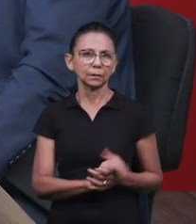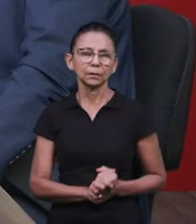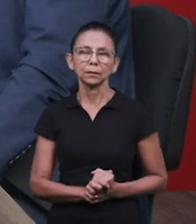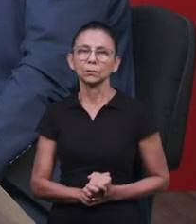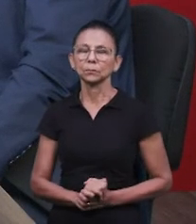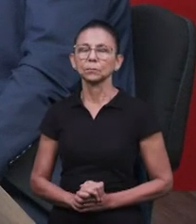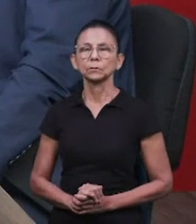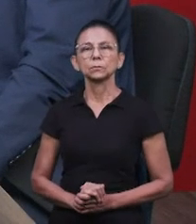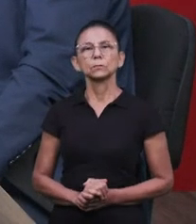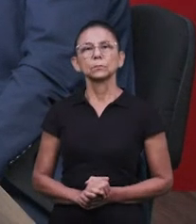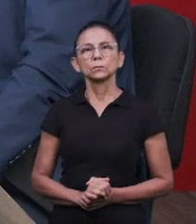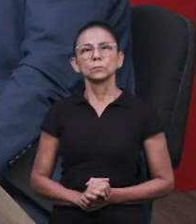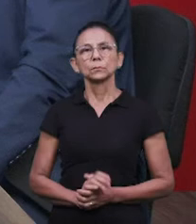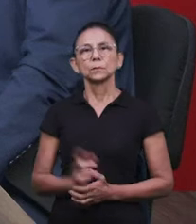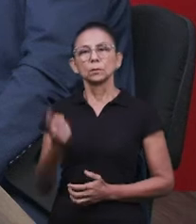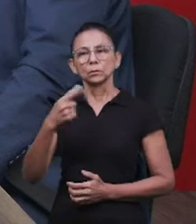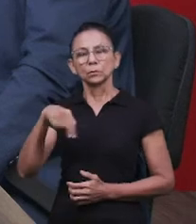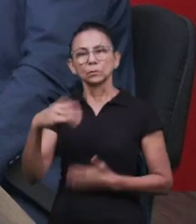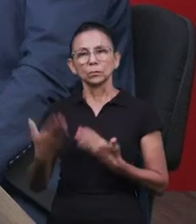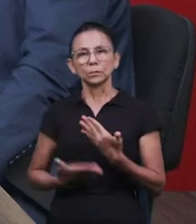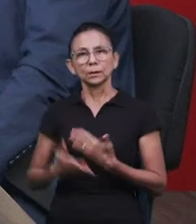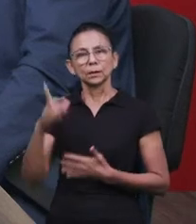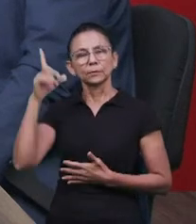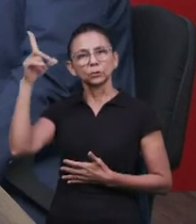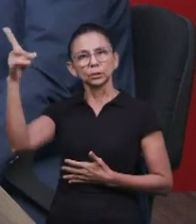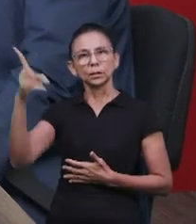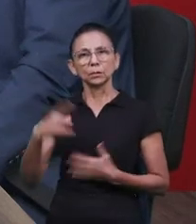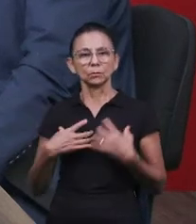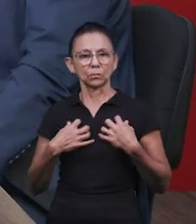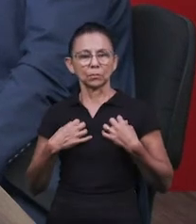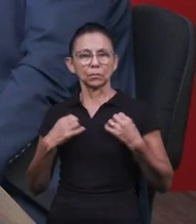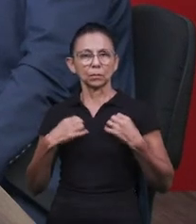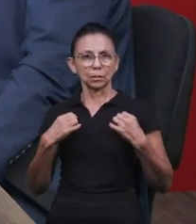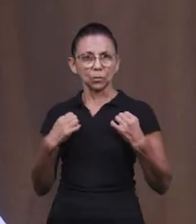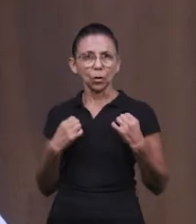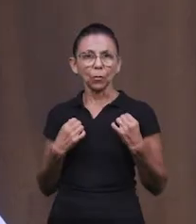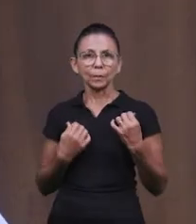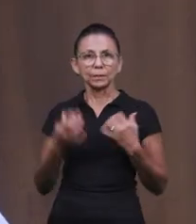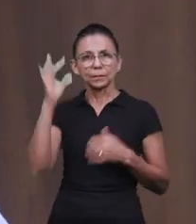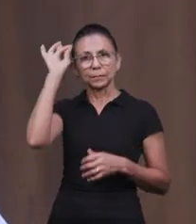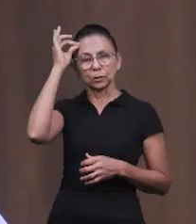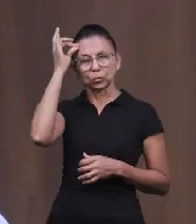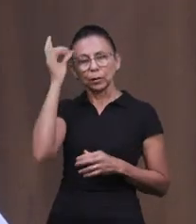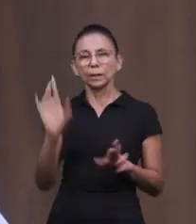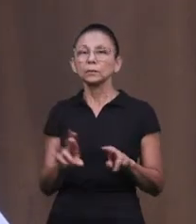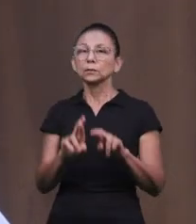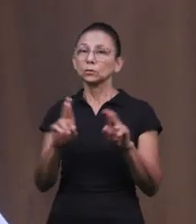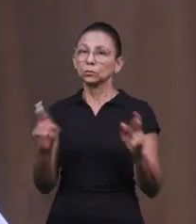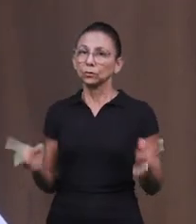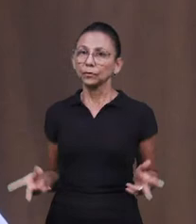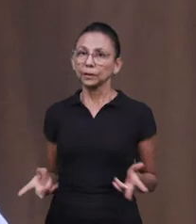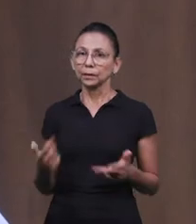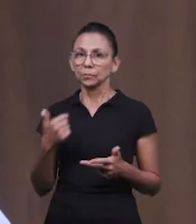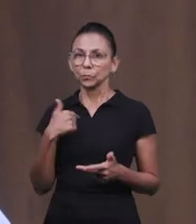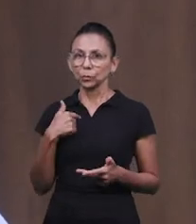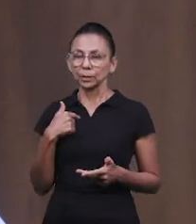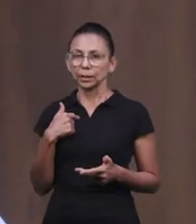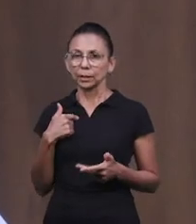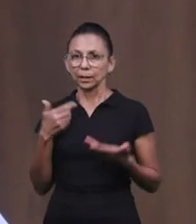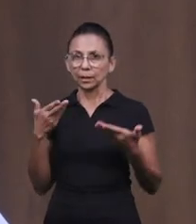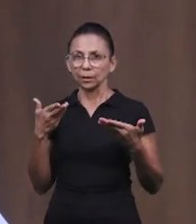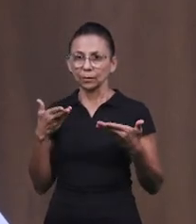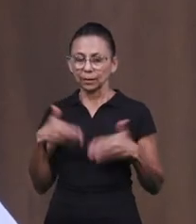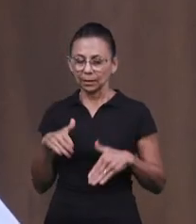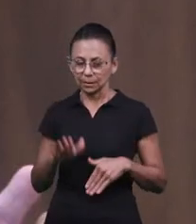A armadura é o que faz nós sermos reconhecidos. E o que eu sempre aprendi quando eu nasci